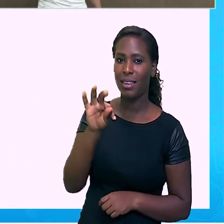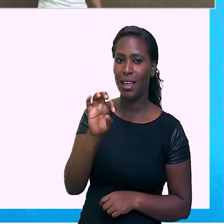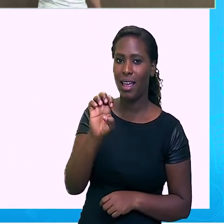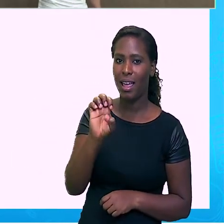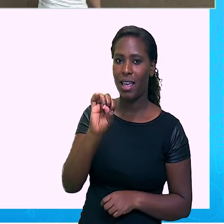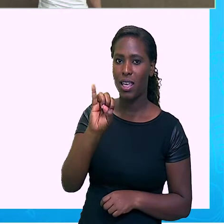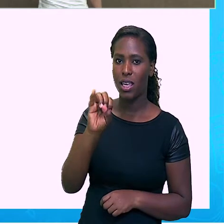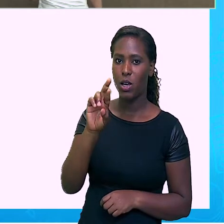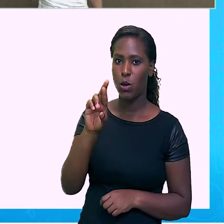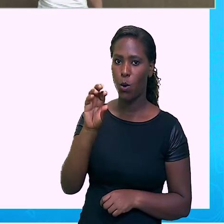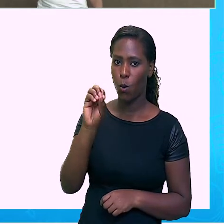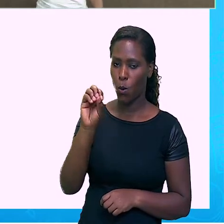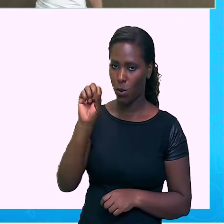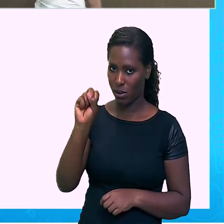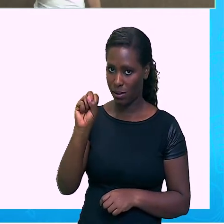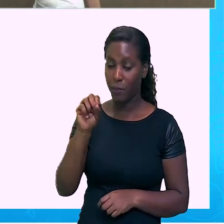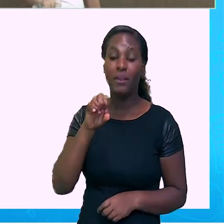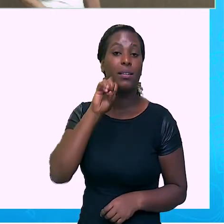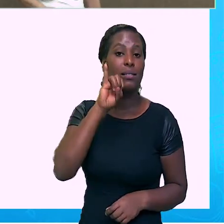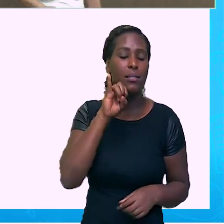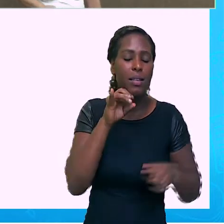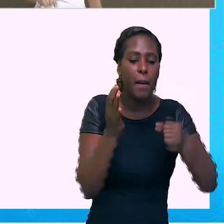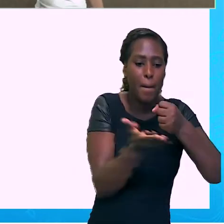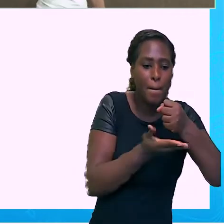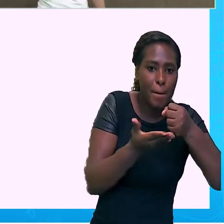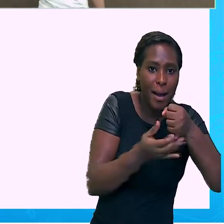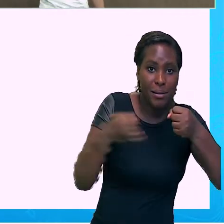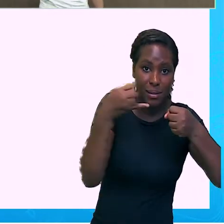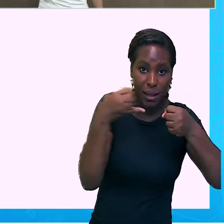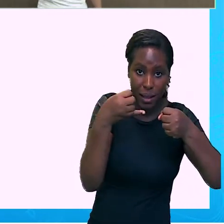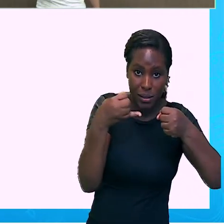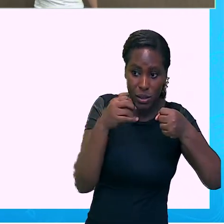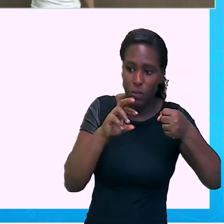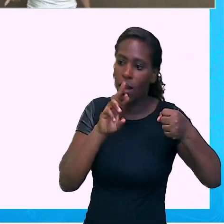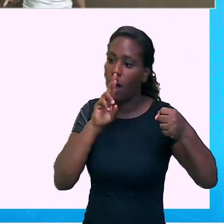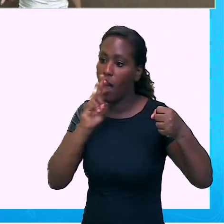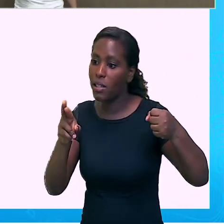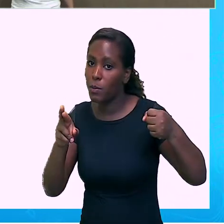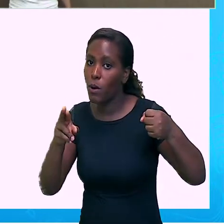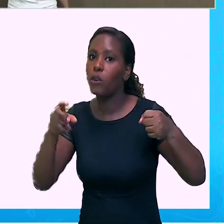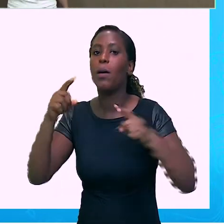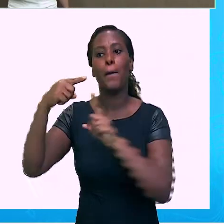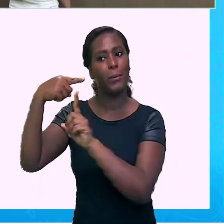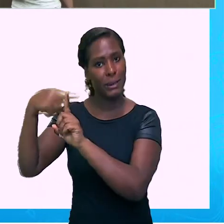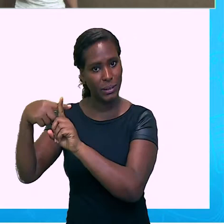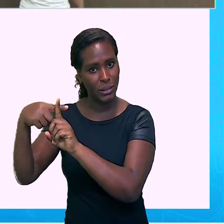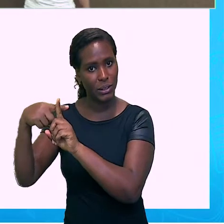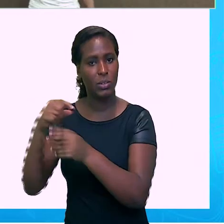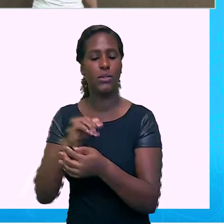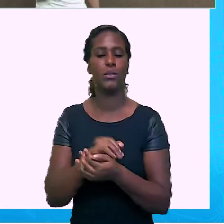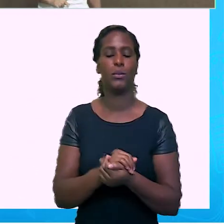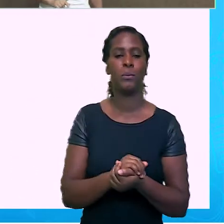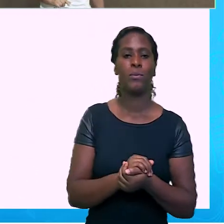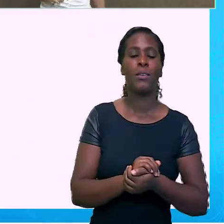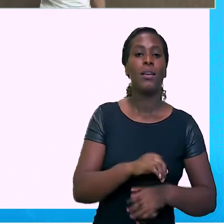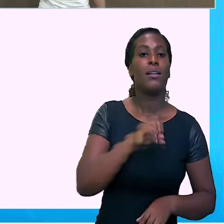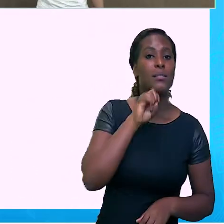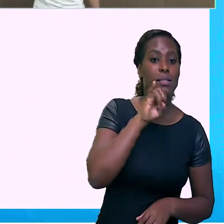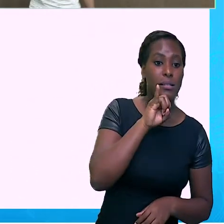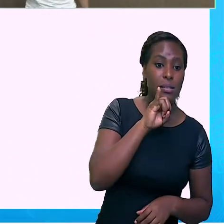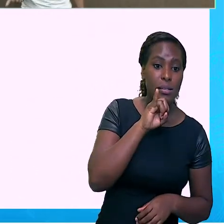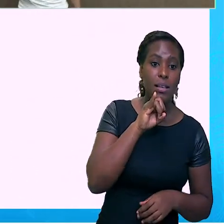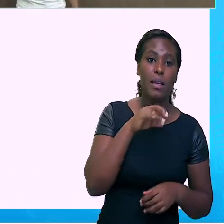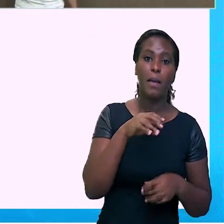positivo. Base negativa é expoente ímpar. Resultado negativo.